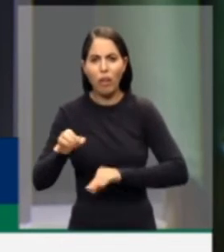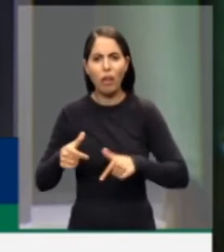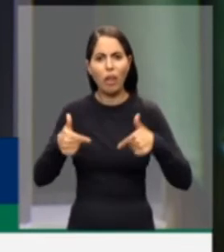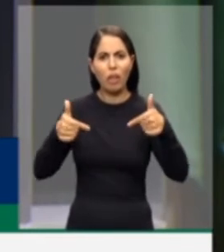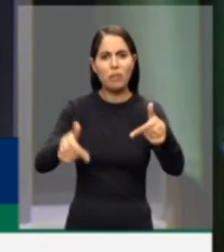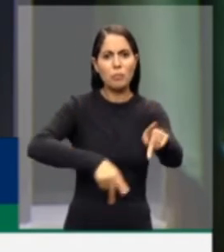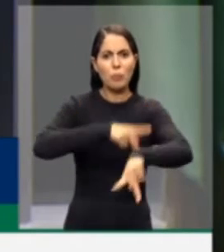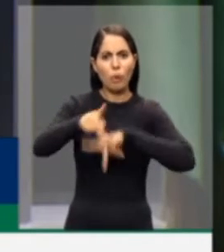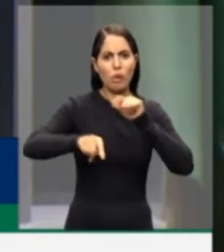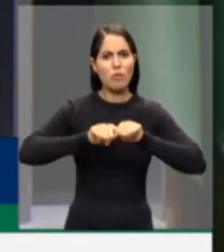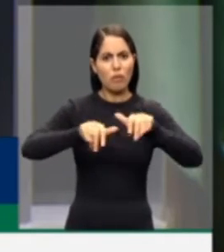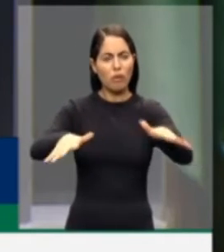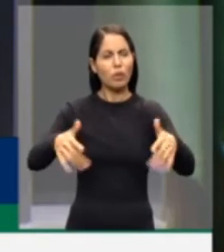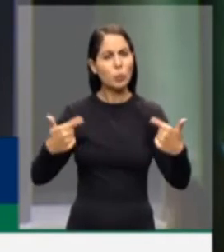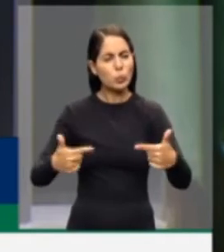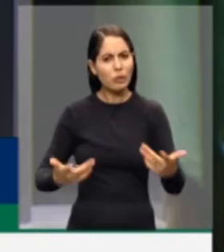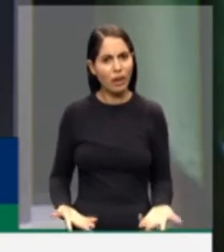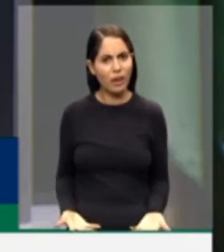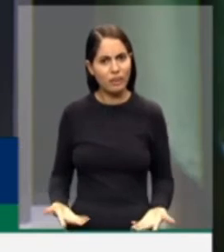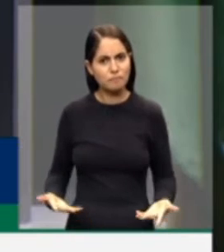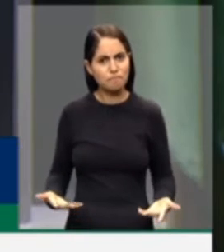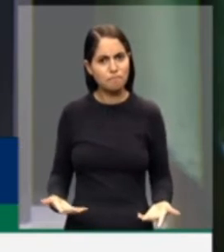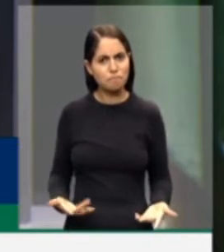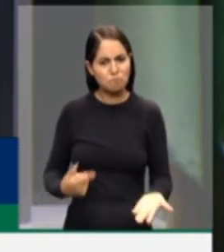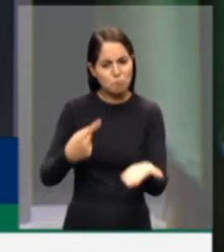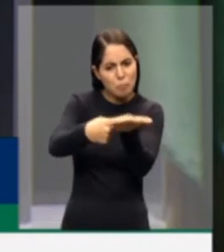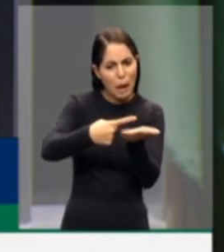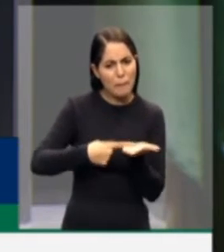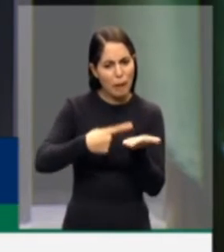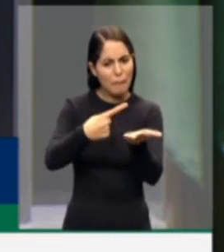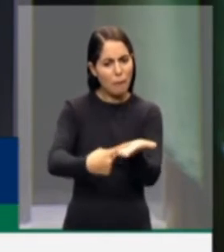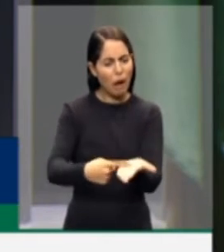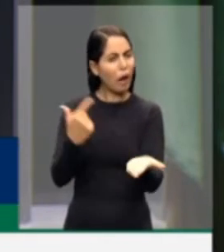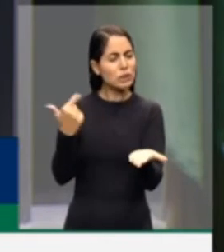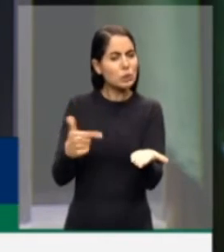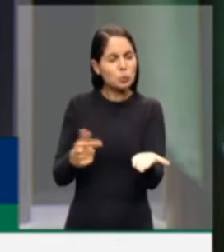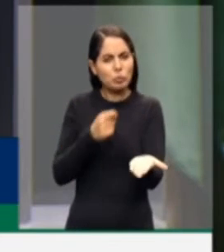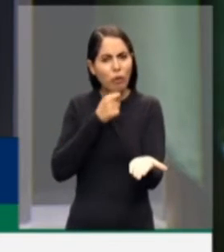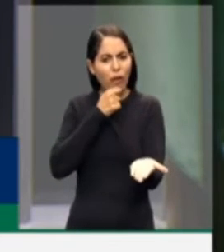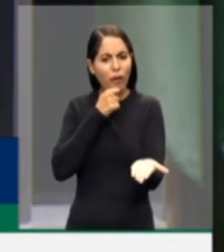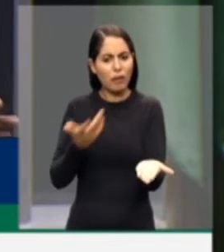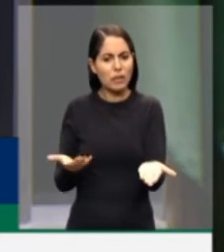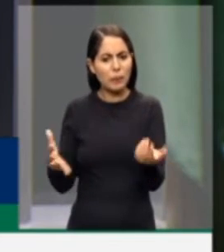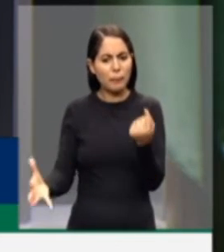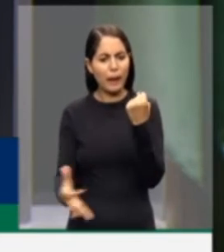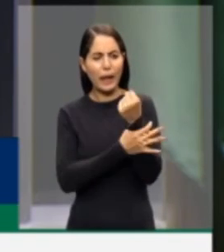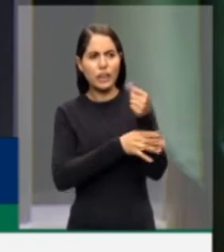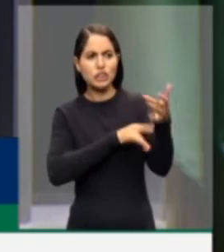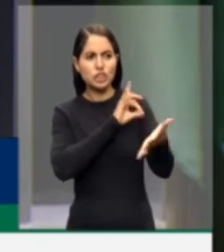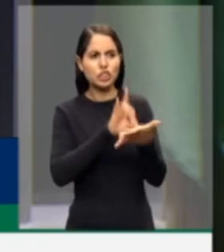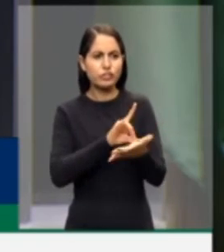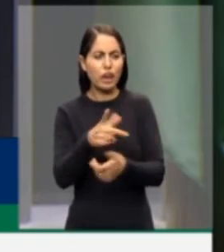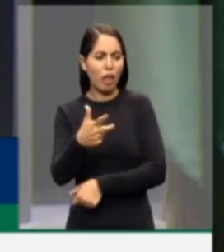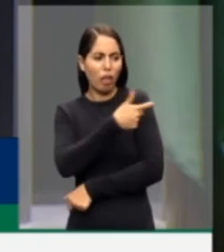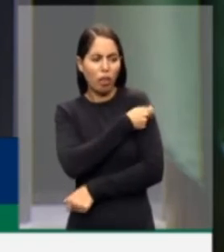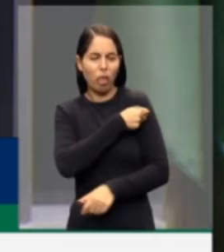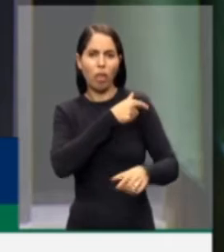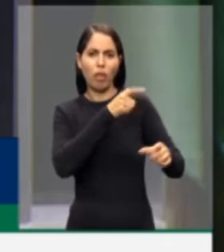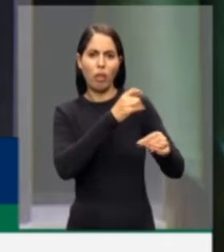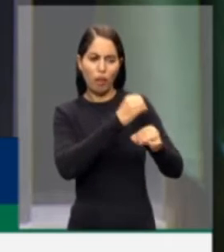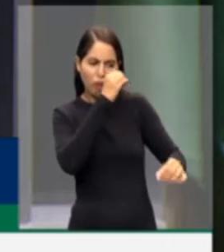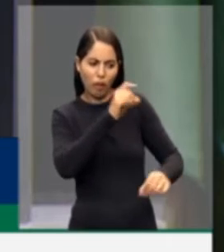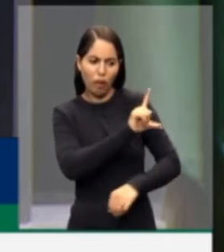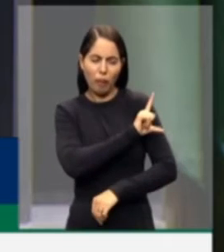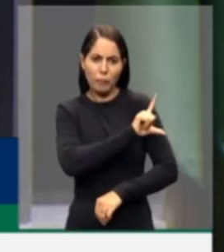sua população. Não tem sequer acordos firmados para garantir o fornecimento dos diversos laboratórios.